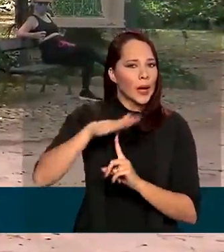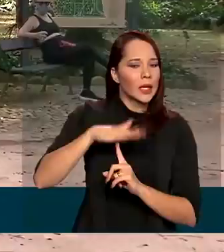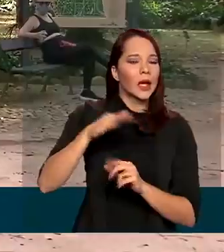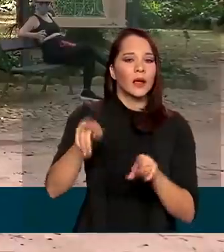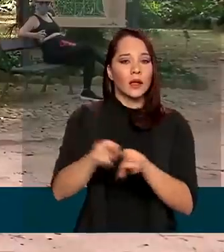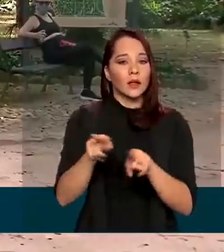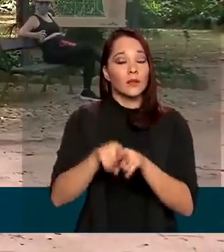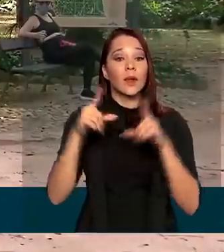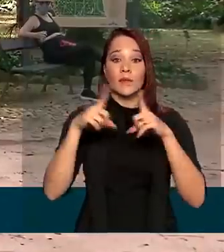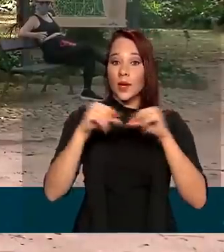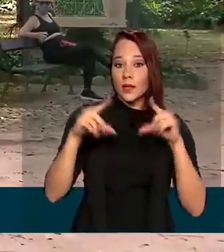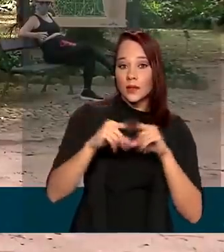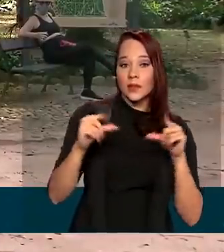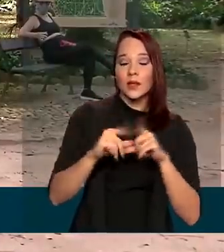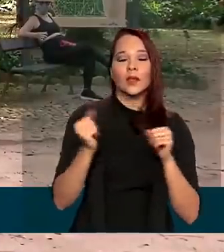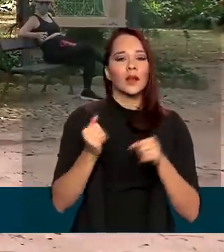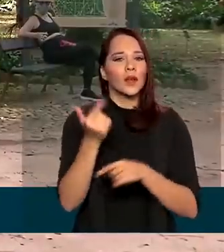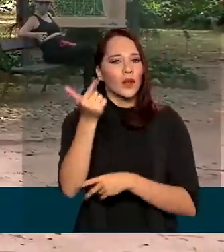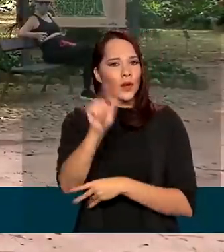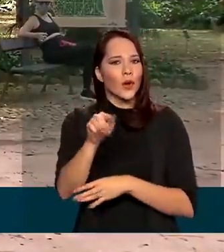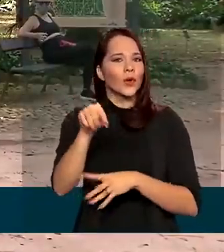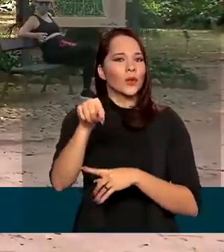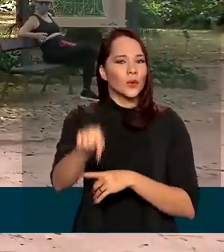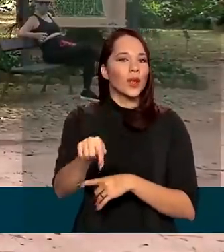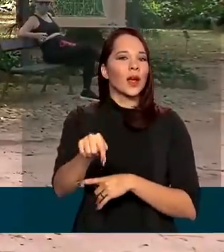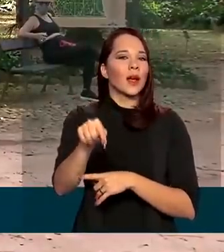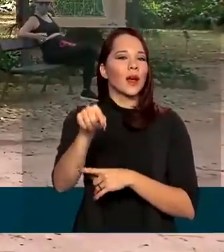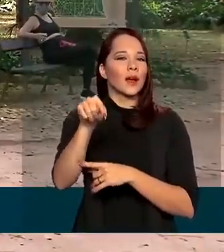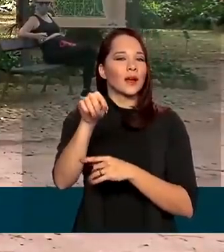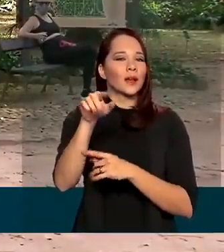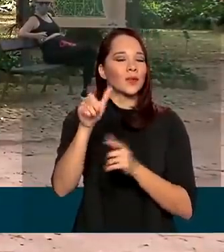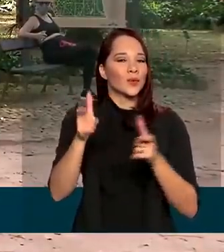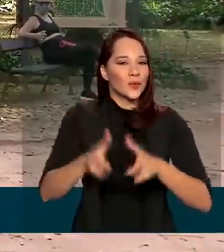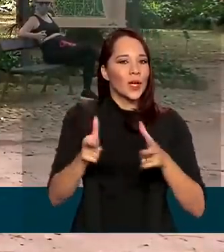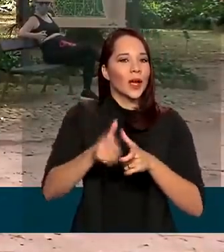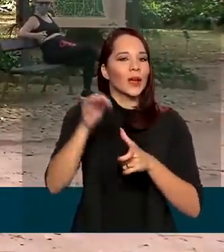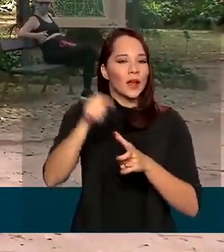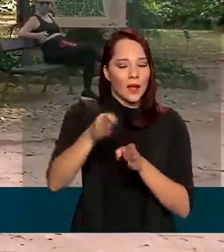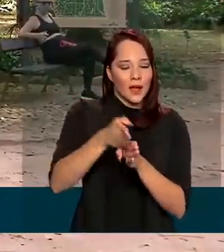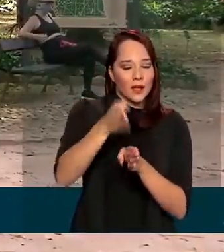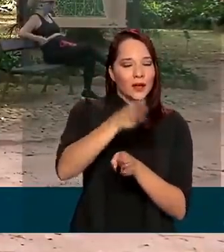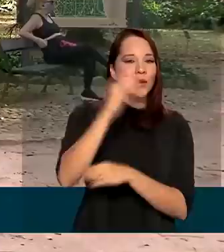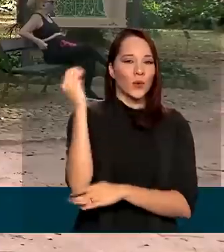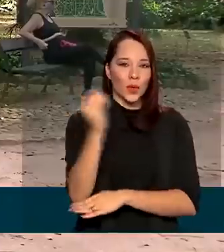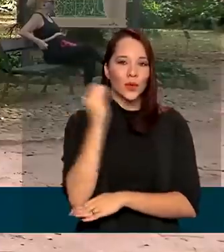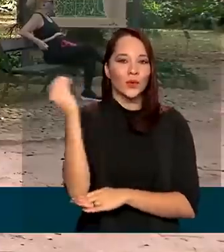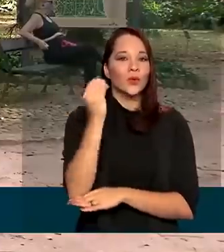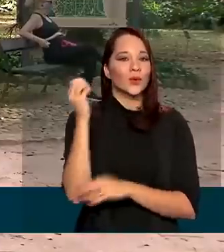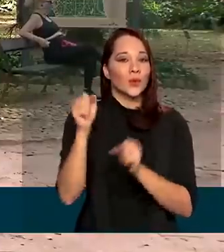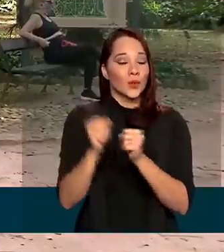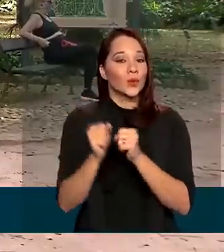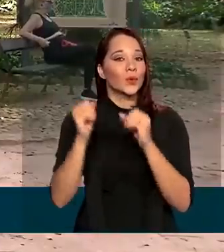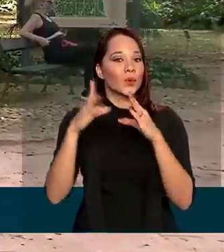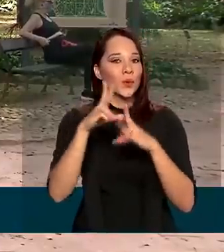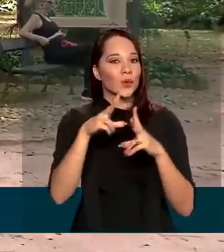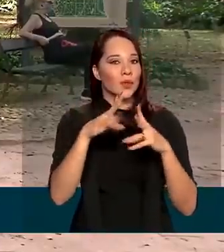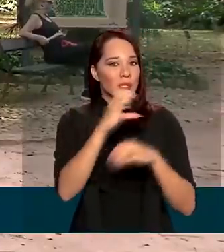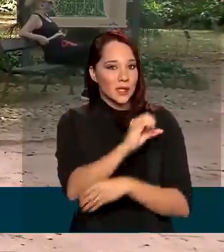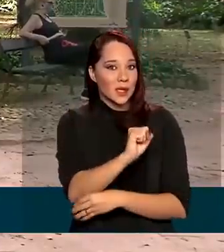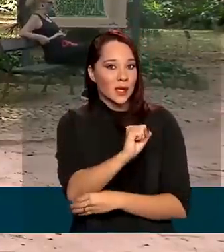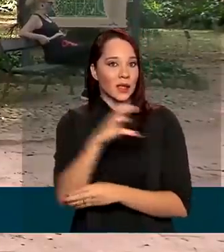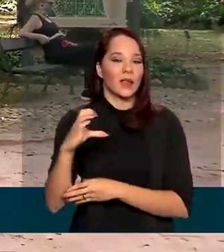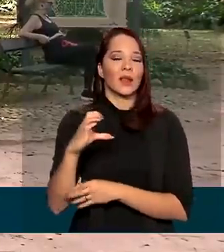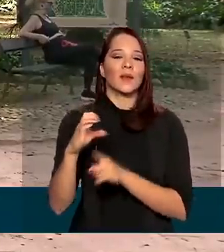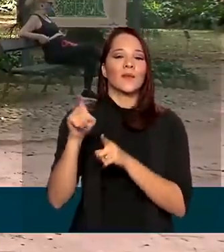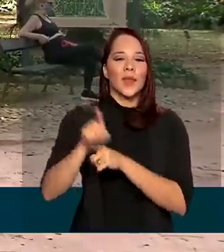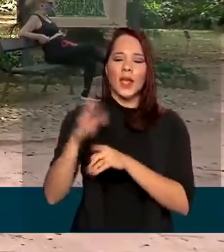Nacional de Brasília, o Parque de Aparados da Serra e Serra Geral, na divisa do Rio Grande do Sul com Santa Catarina. Esses parques